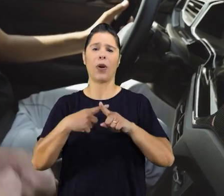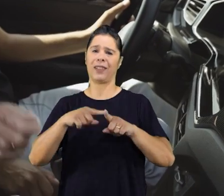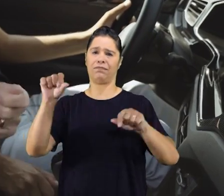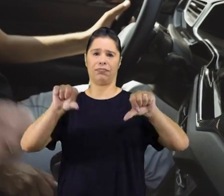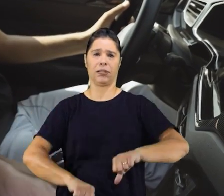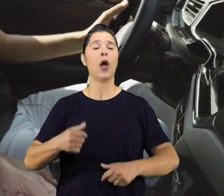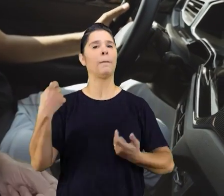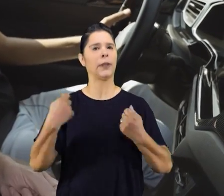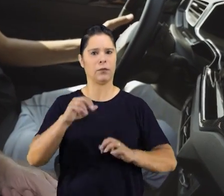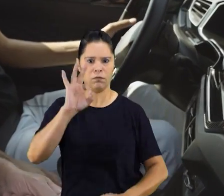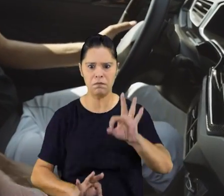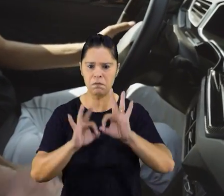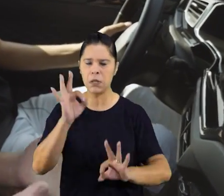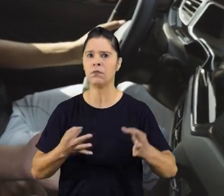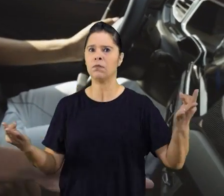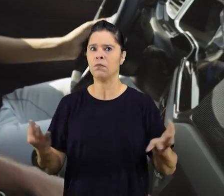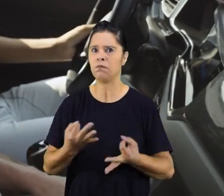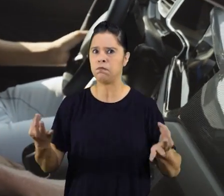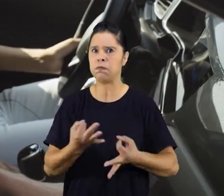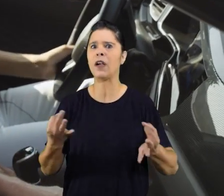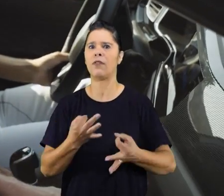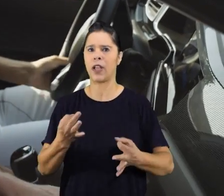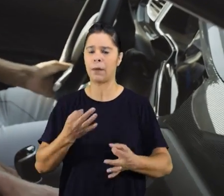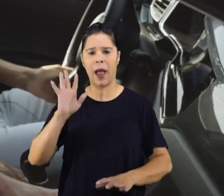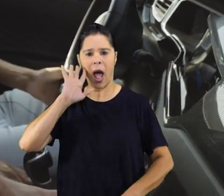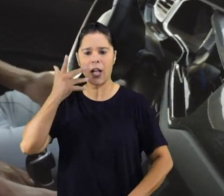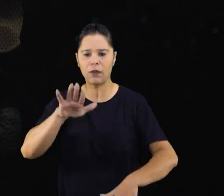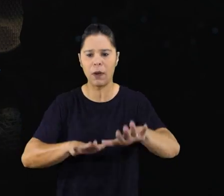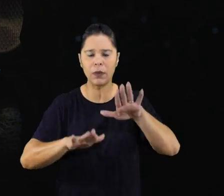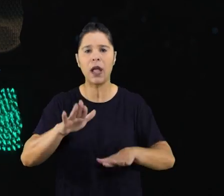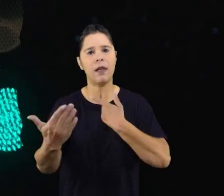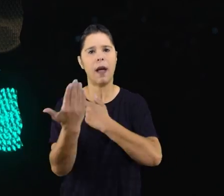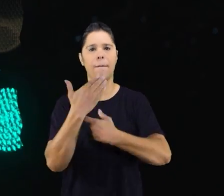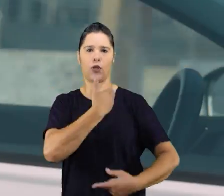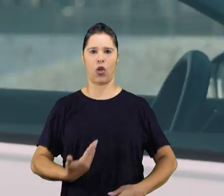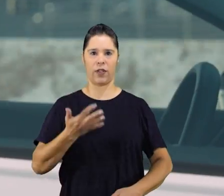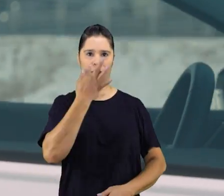um plano robusto de mobilidade e apoio do governo federal.